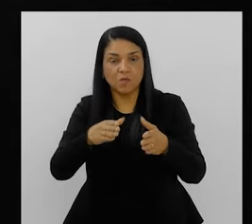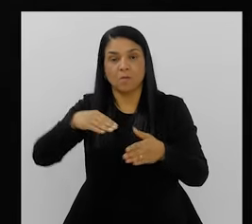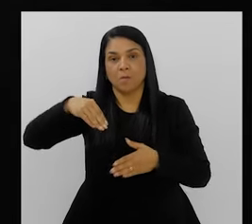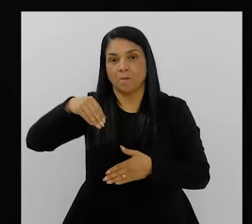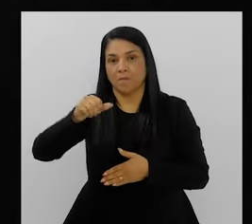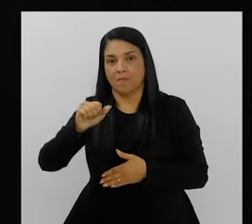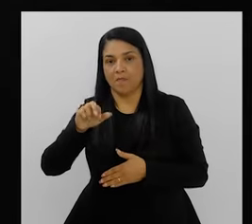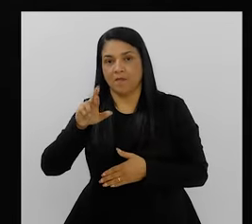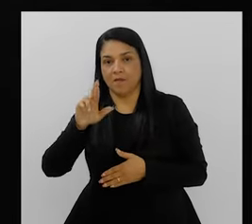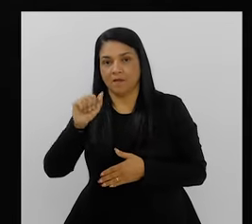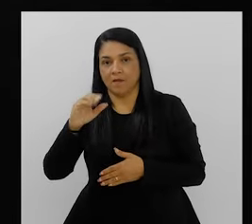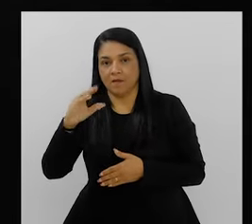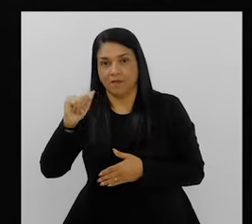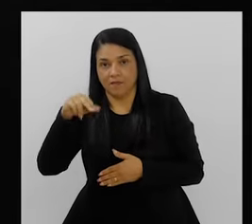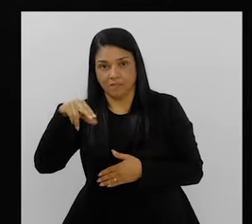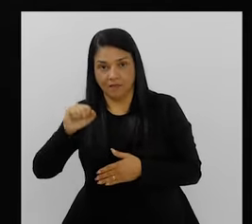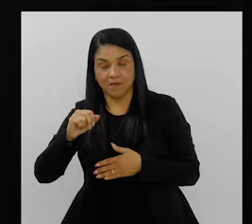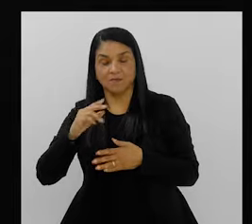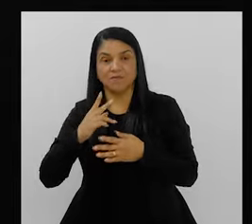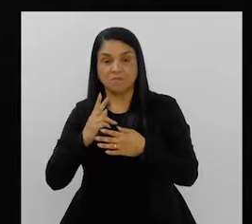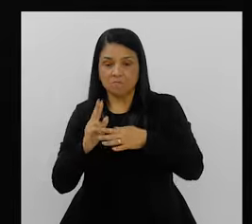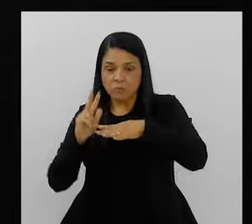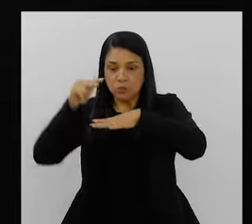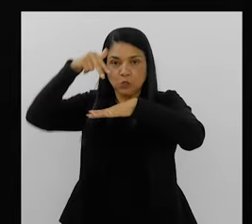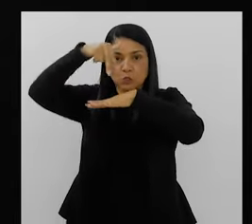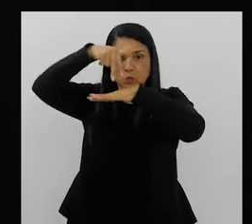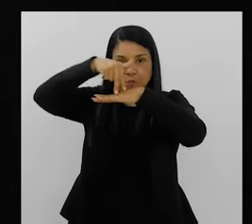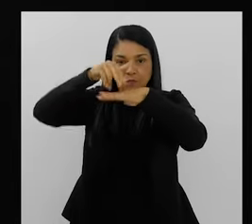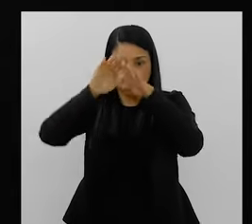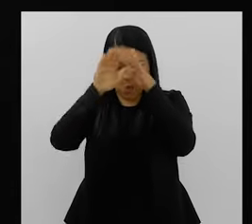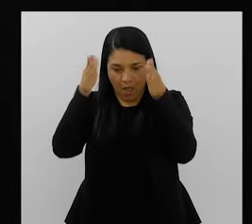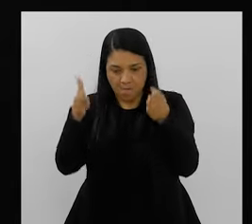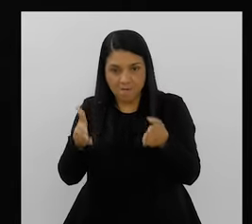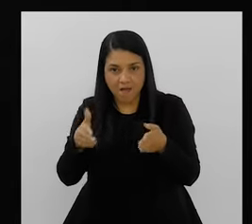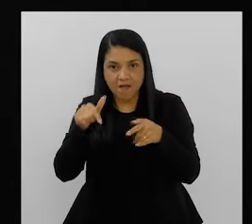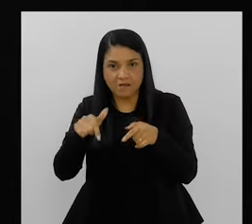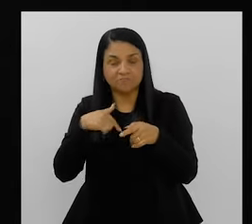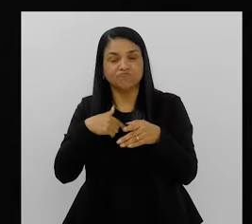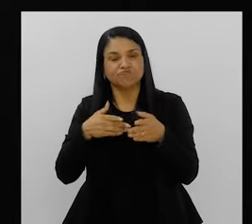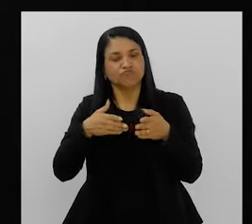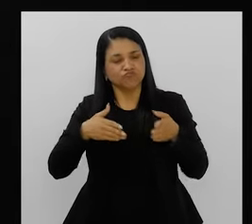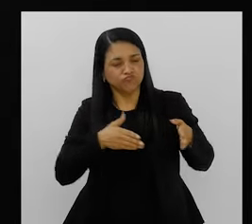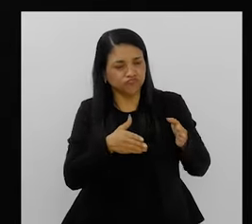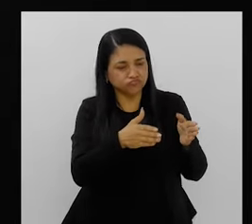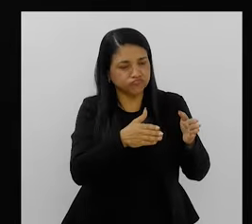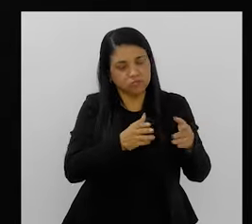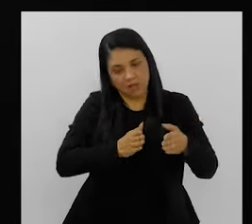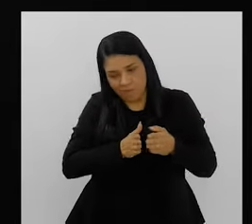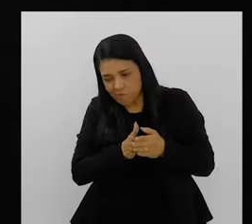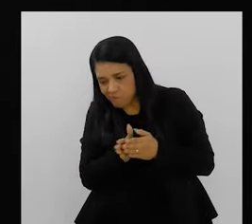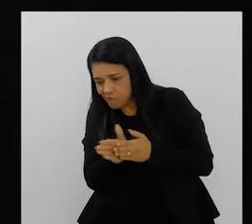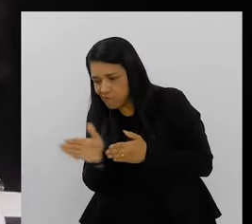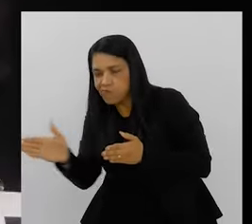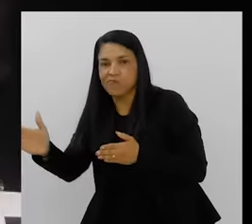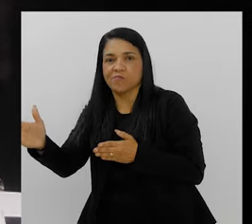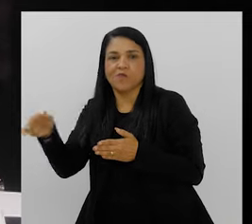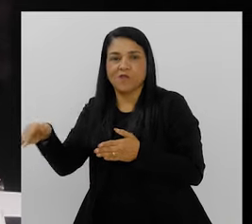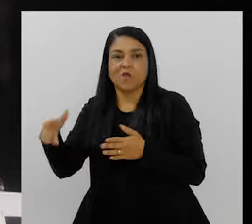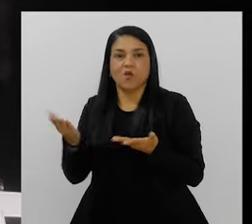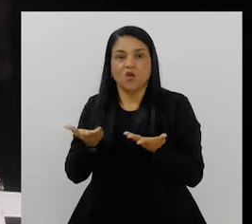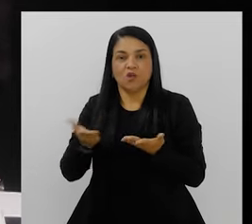cima do armário, mudaram a localização do Rio, que o Rio passava atrás do Confiança, que hoje é Vila Olímpica do Salgueiro.